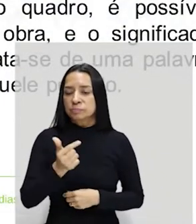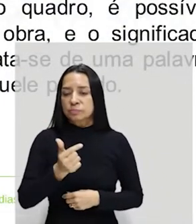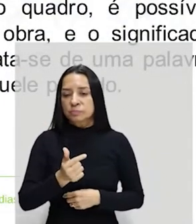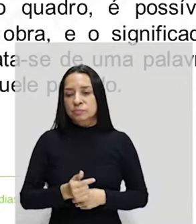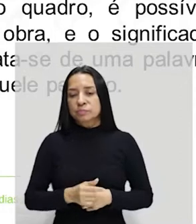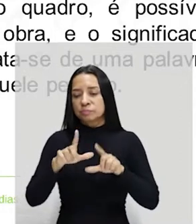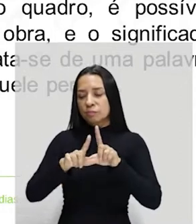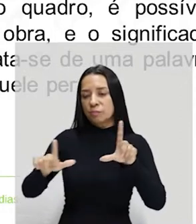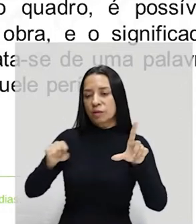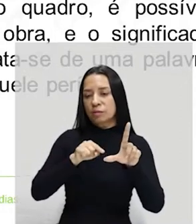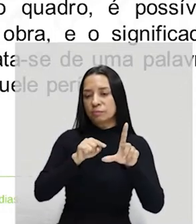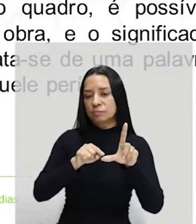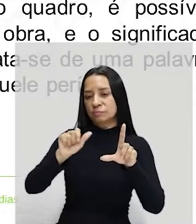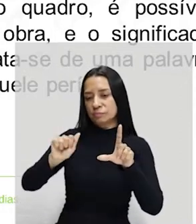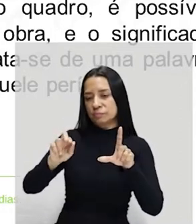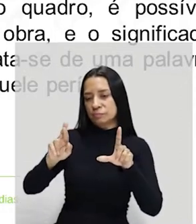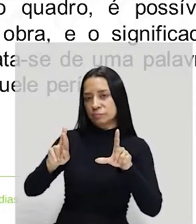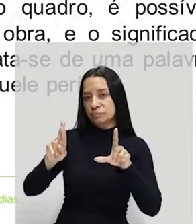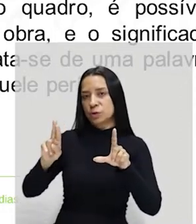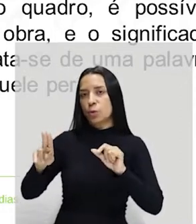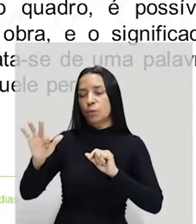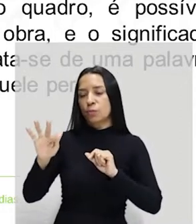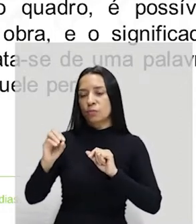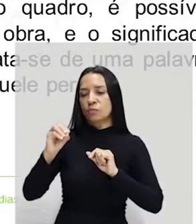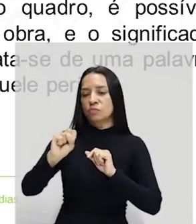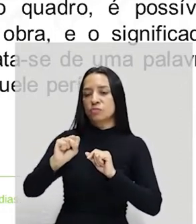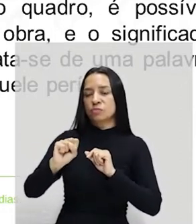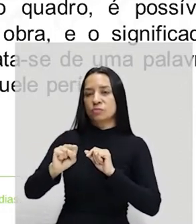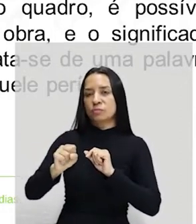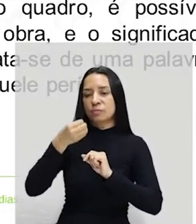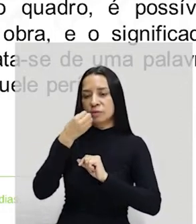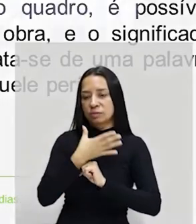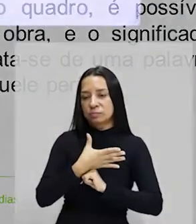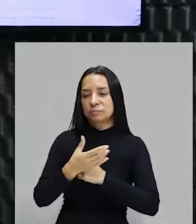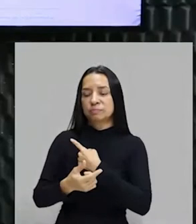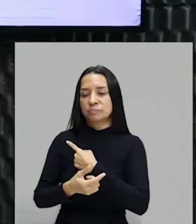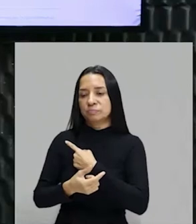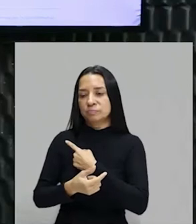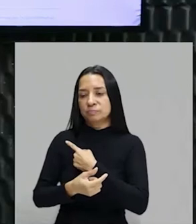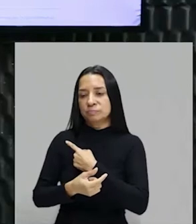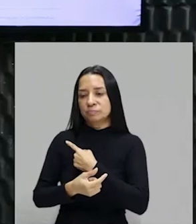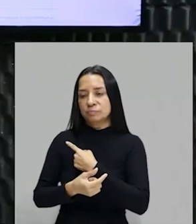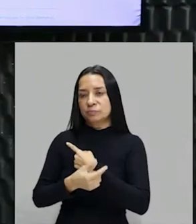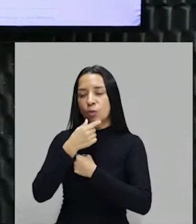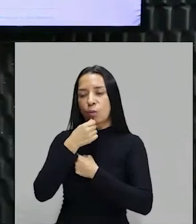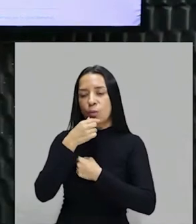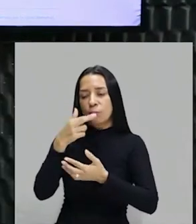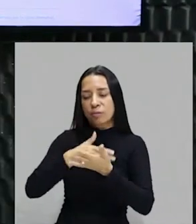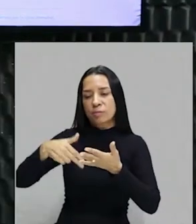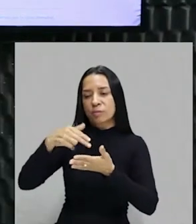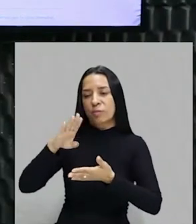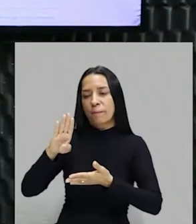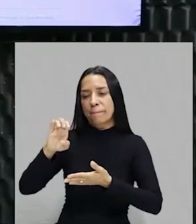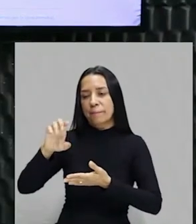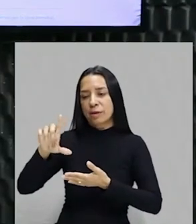O quadro ao lado chama-se Arrufus. Arrufus. Beleza? De autoria de um pintor chamado Belmiro de